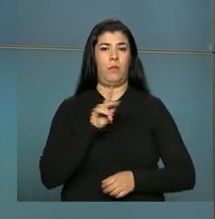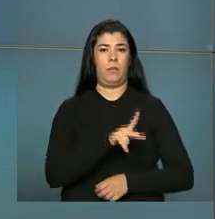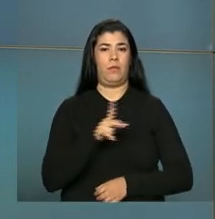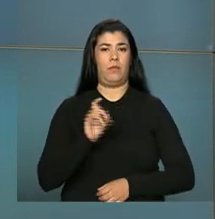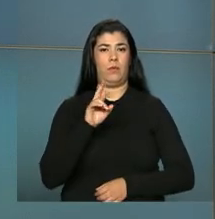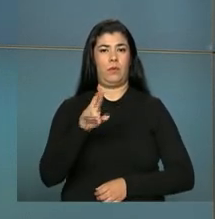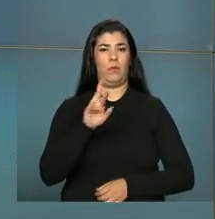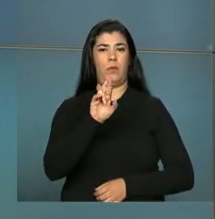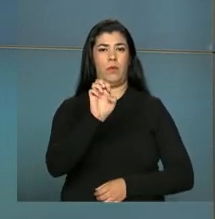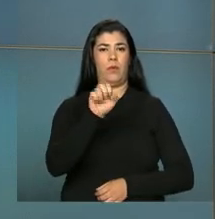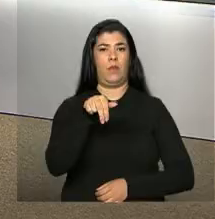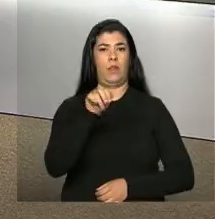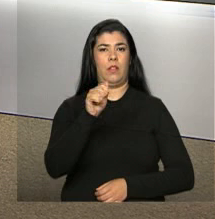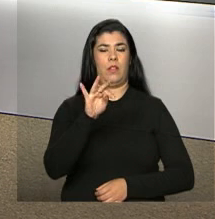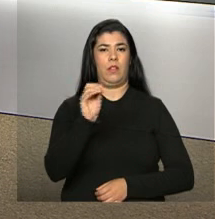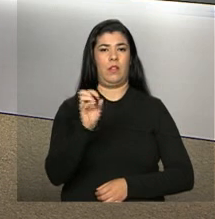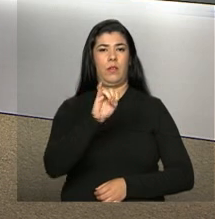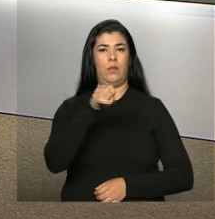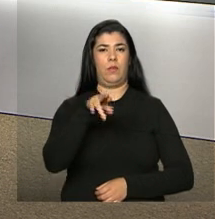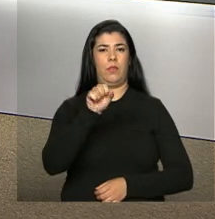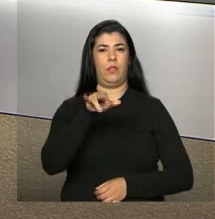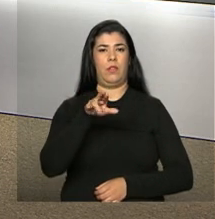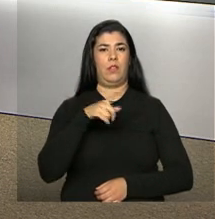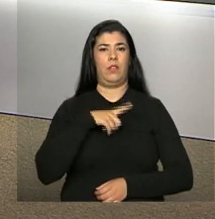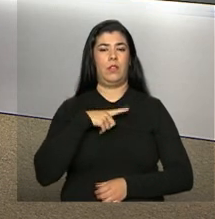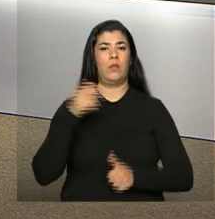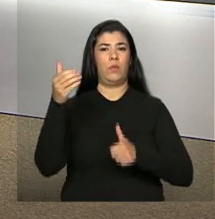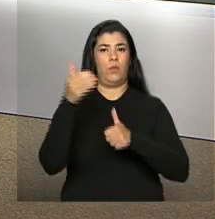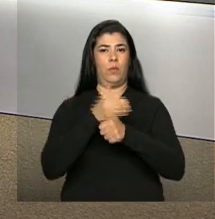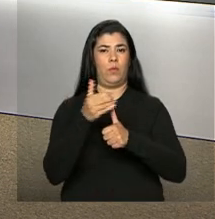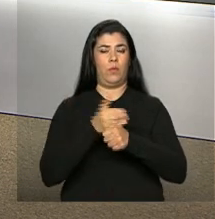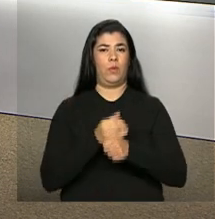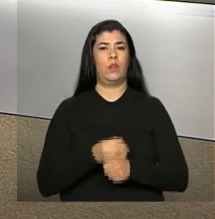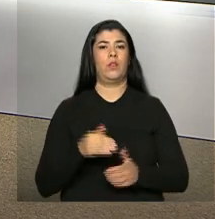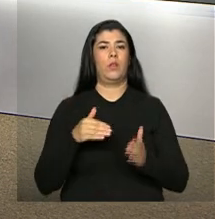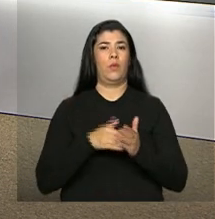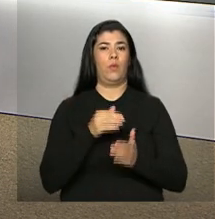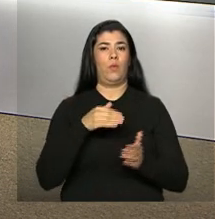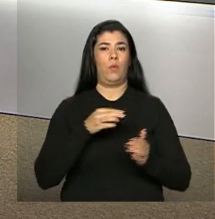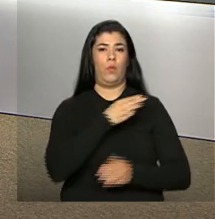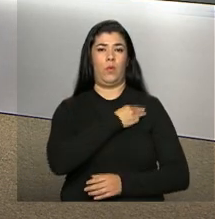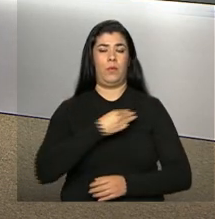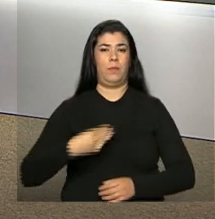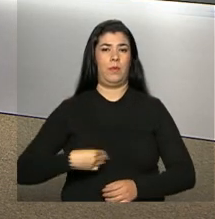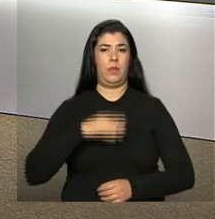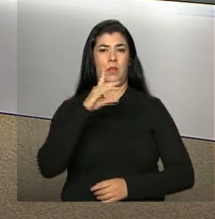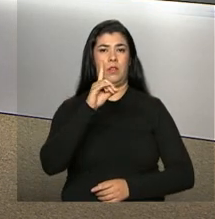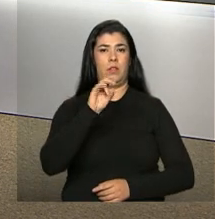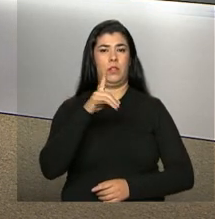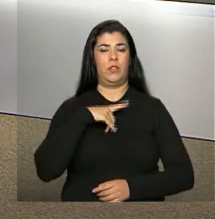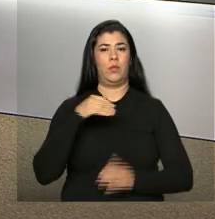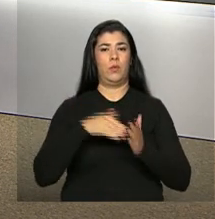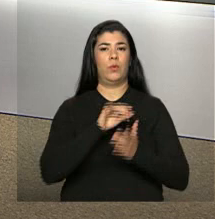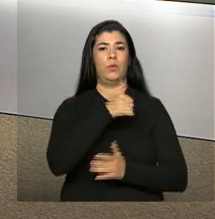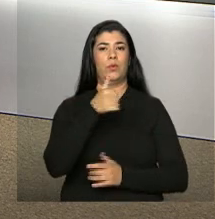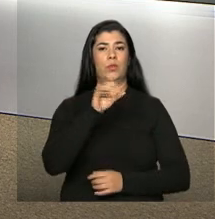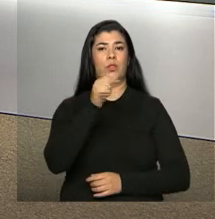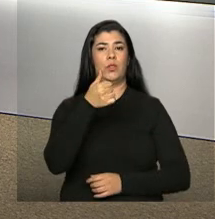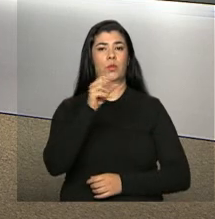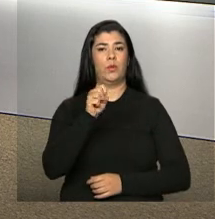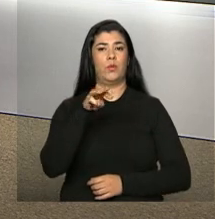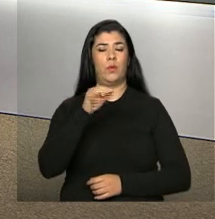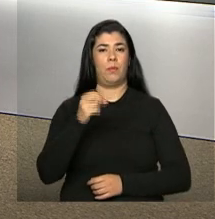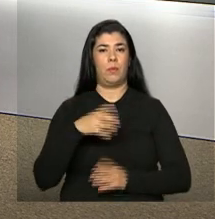Renato Janine Ribeiro. Ele assume no lugar de Cid Gomes, que entregou o pedido de demissão à presidenta no dia 18 de março.